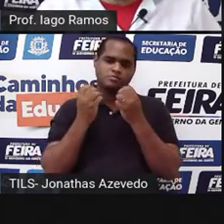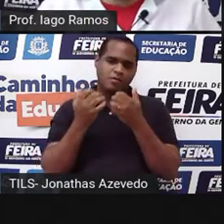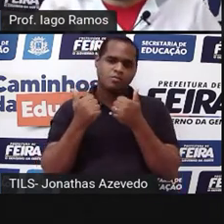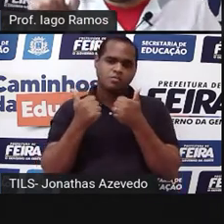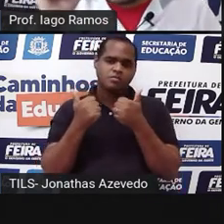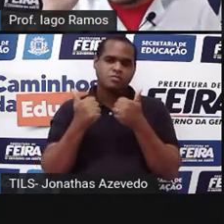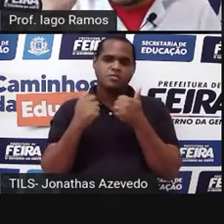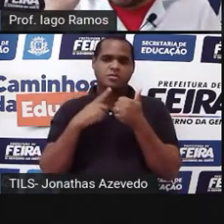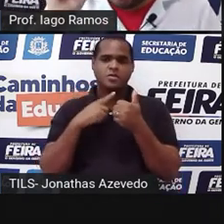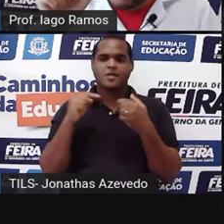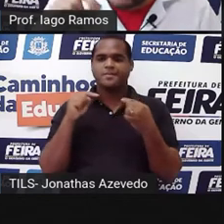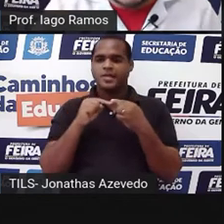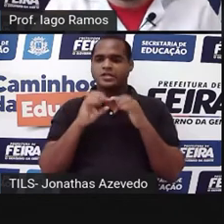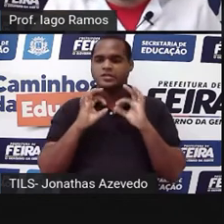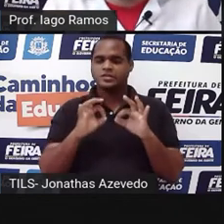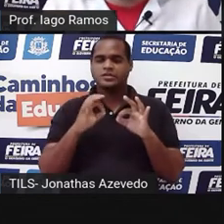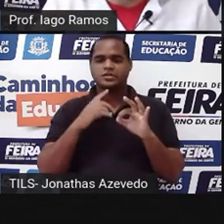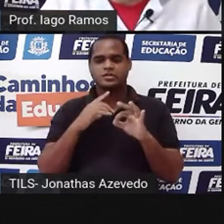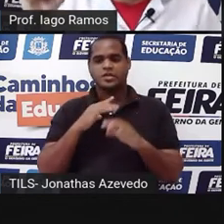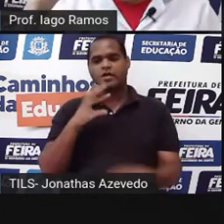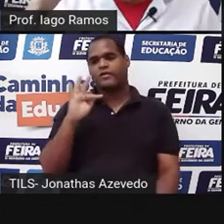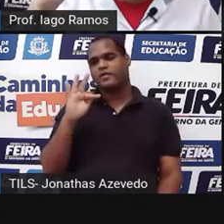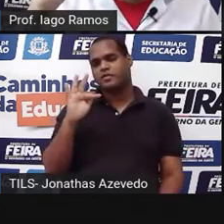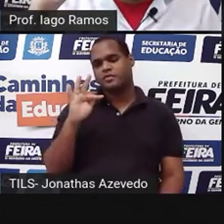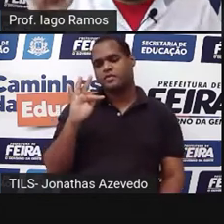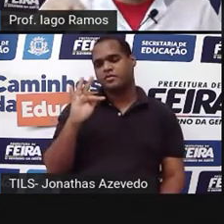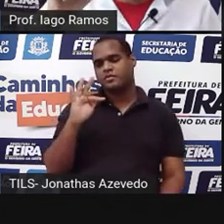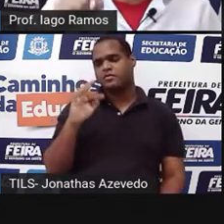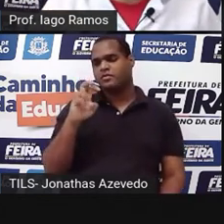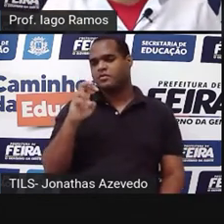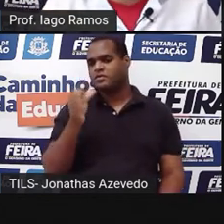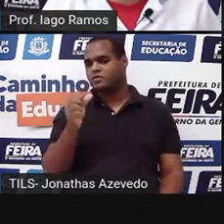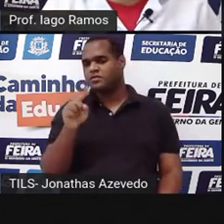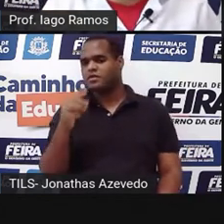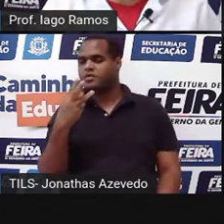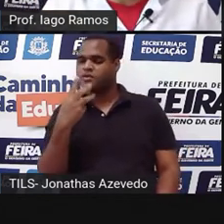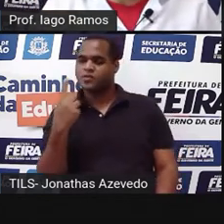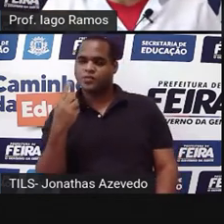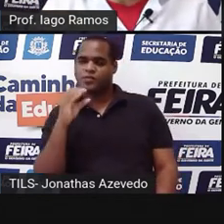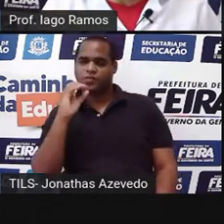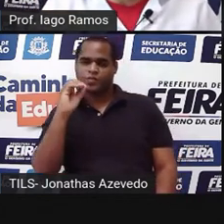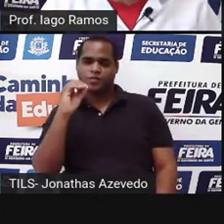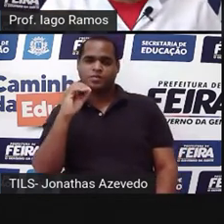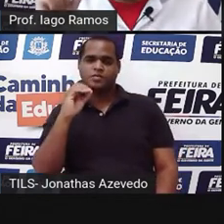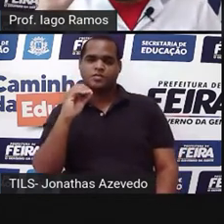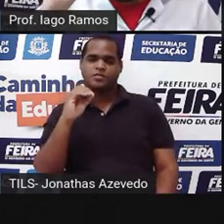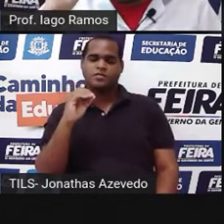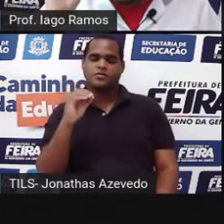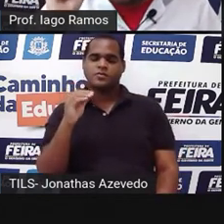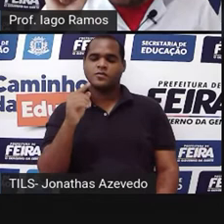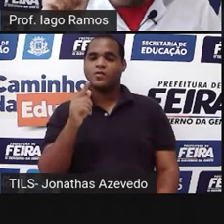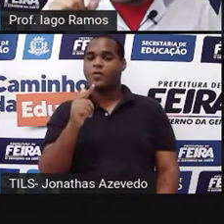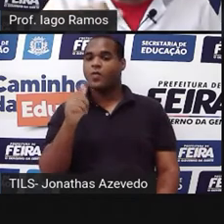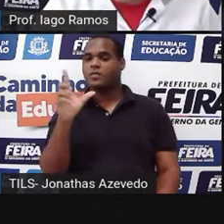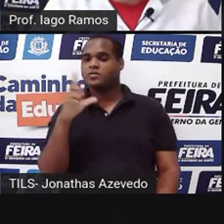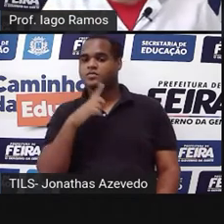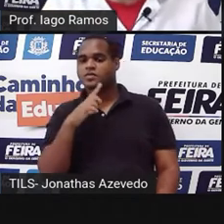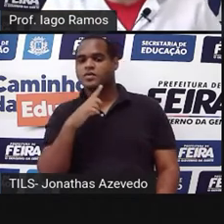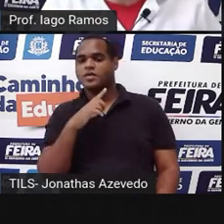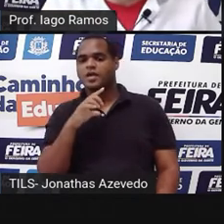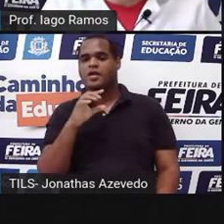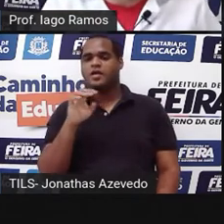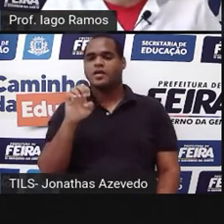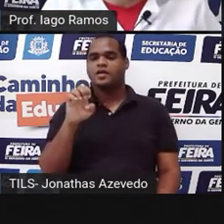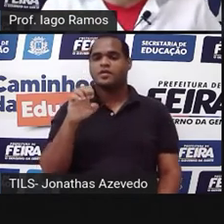o ângulo formado ali no pontozinho F, 56,31. No pontozinho